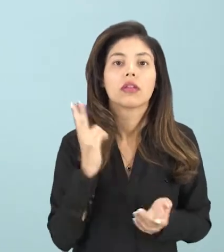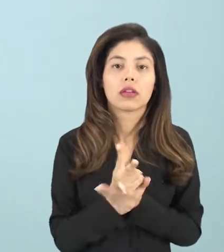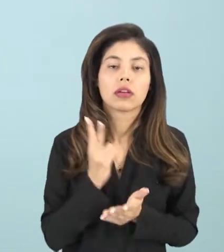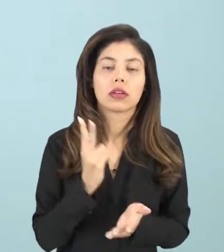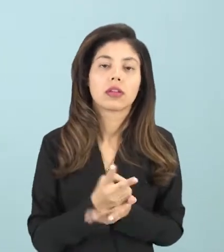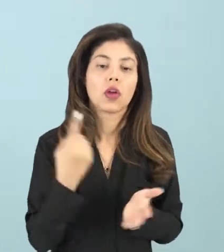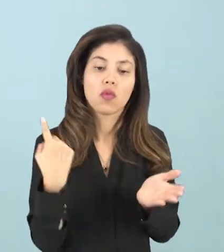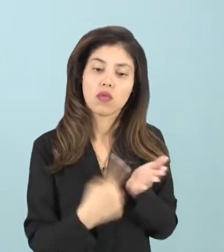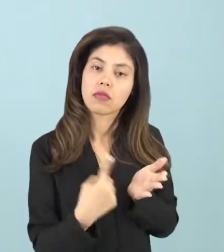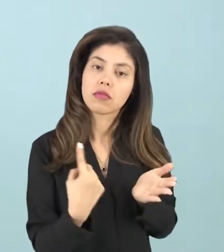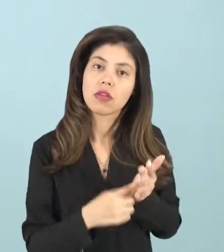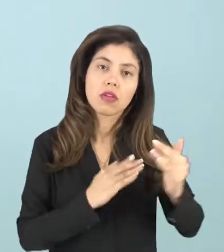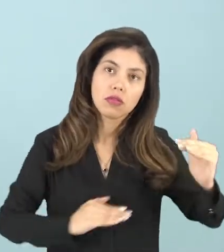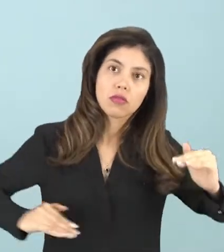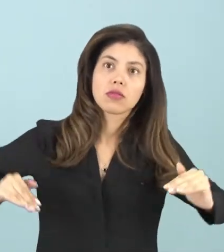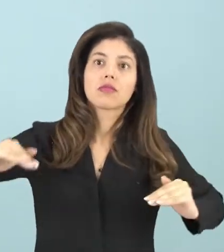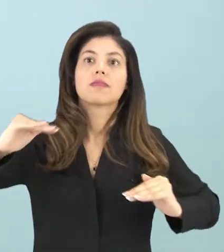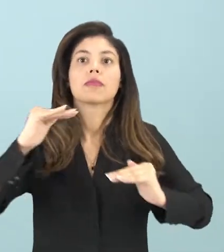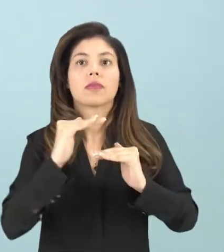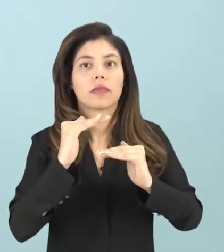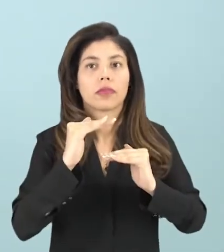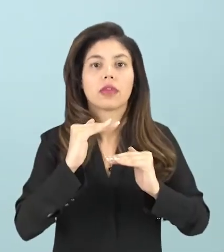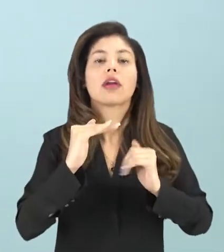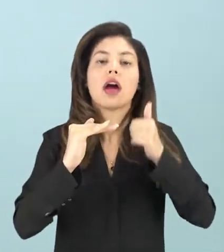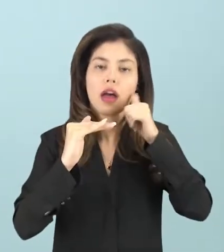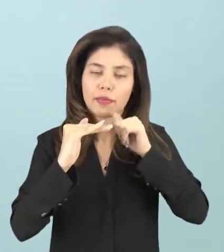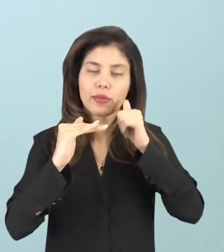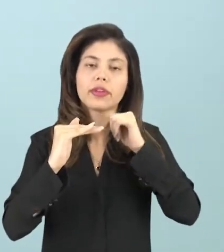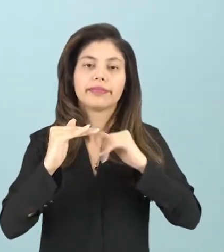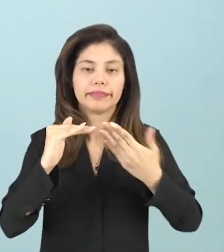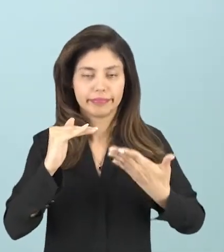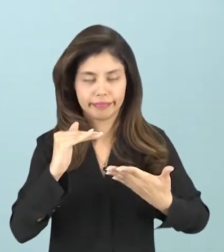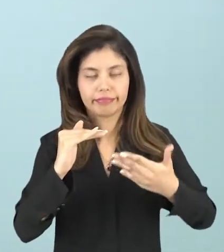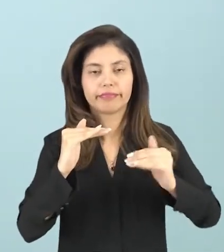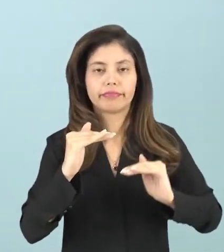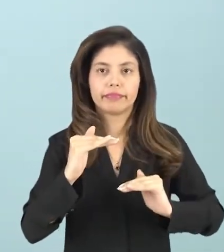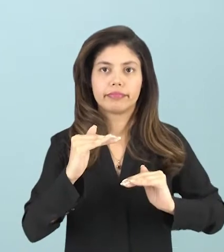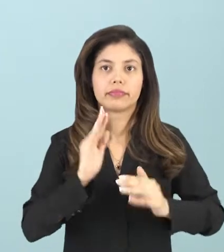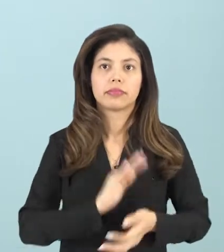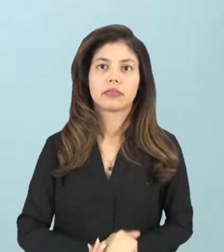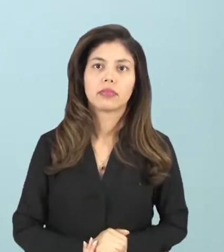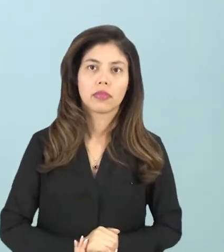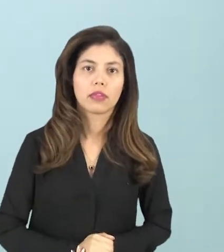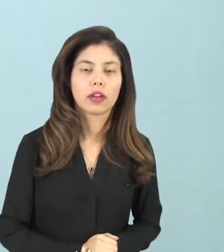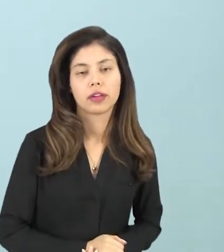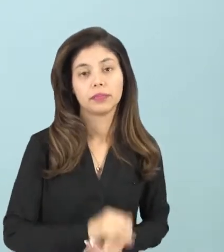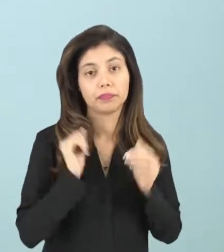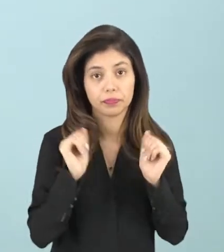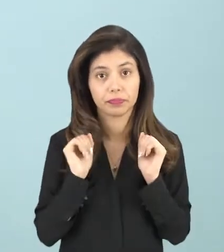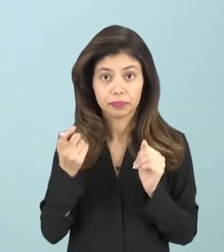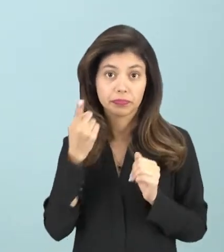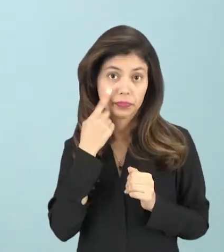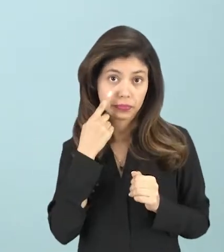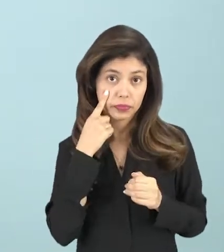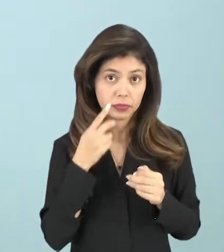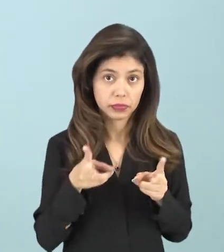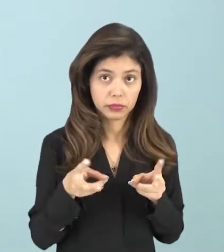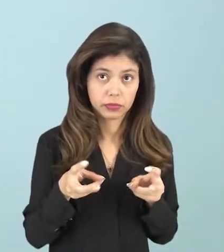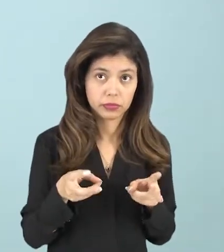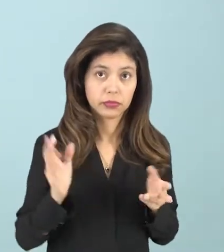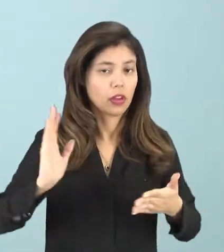condição de superioridade em relação à figura feminina. Podemos perceber, através